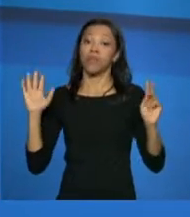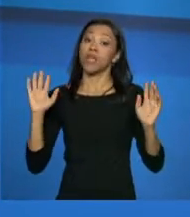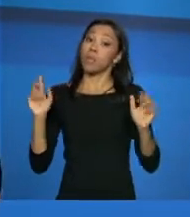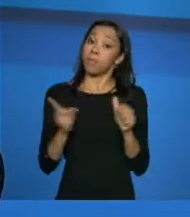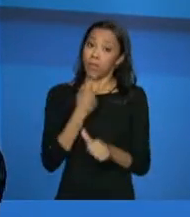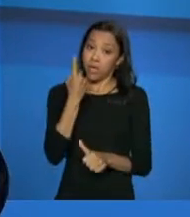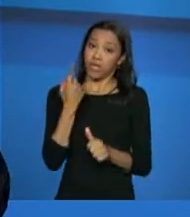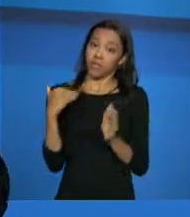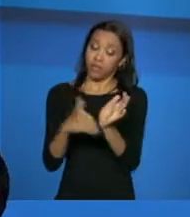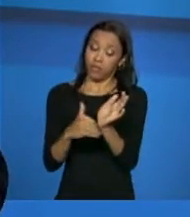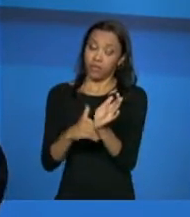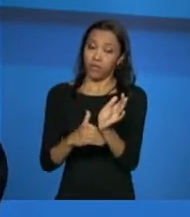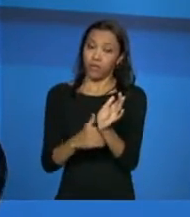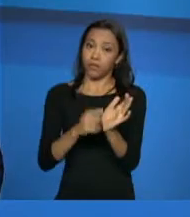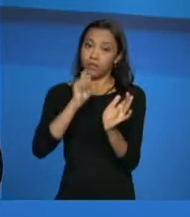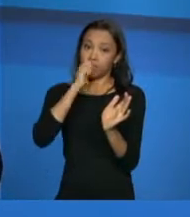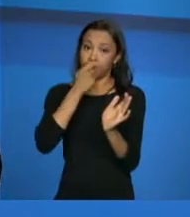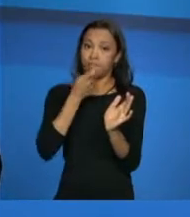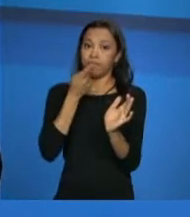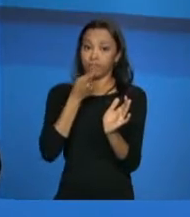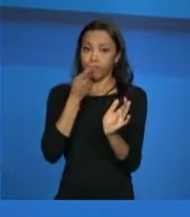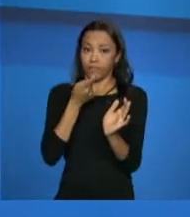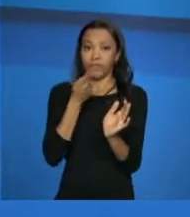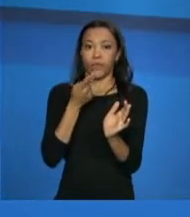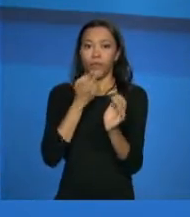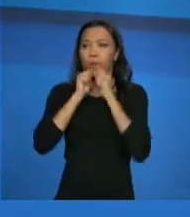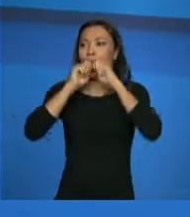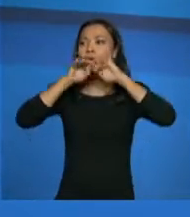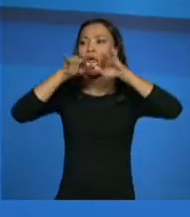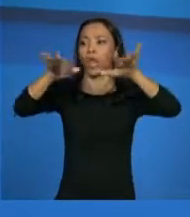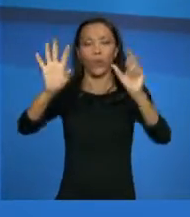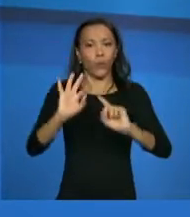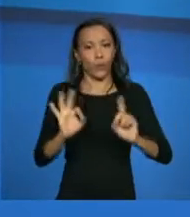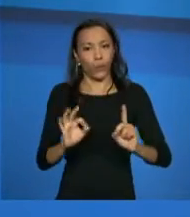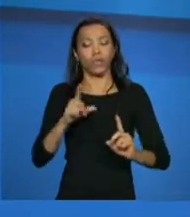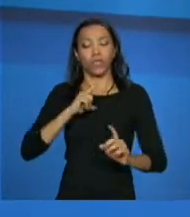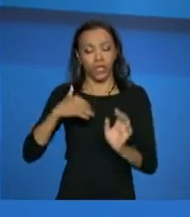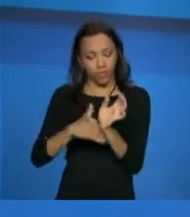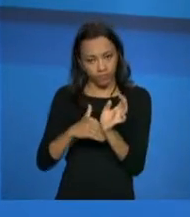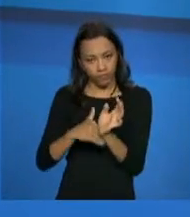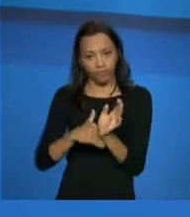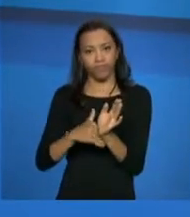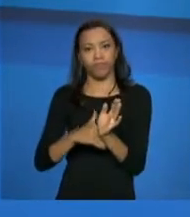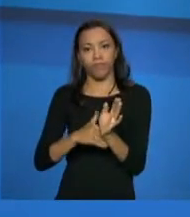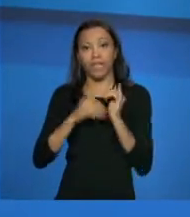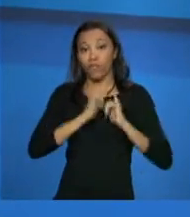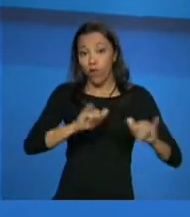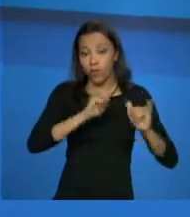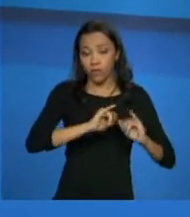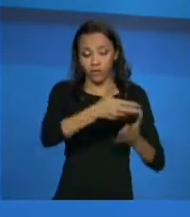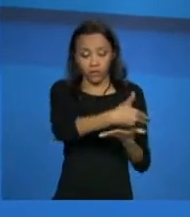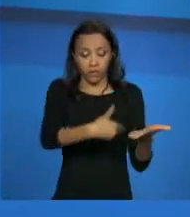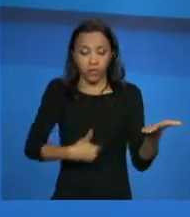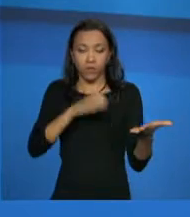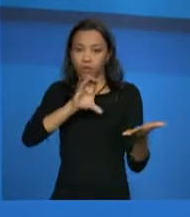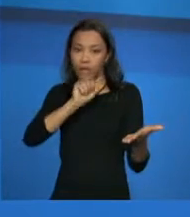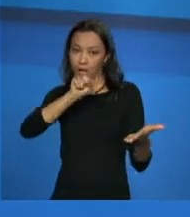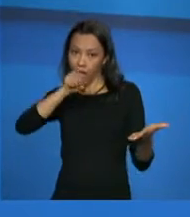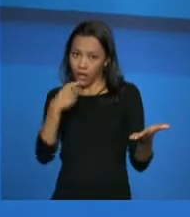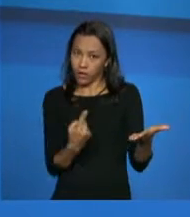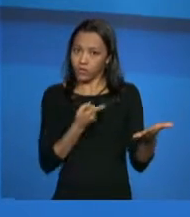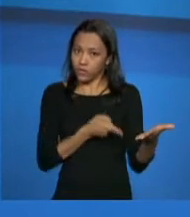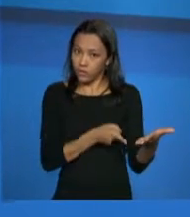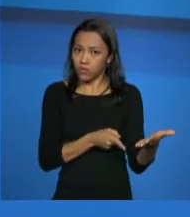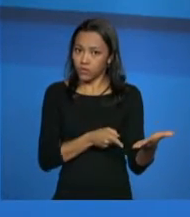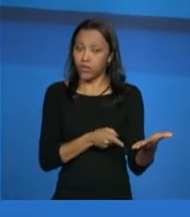dados. Então, necessidade dos estados e municípios, ao serem demandados, entender como é vai ser a lógica, ajudar, na verdade, a